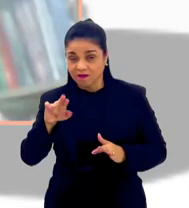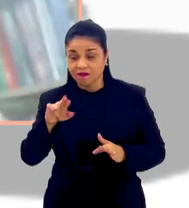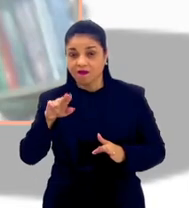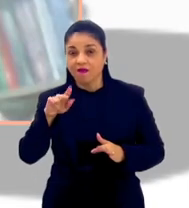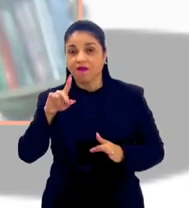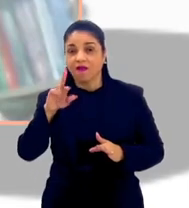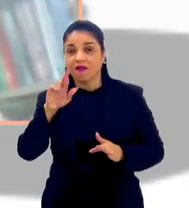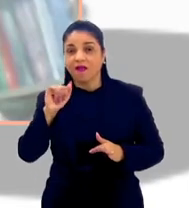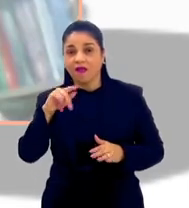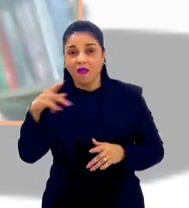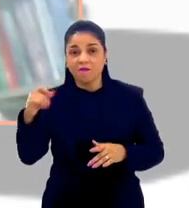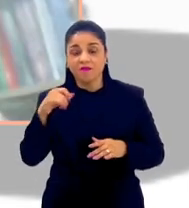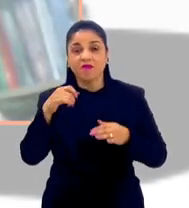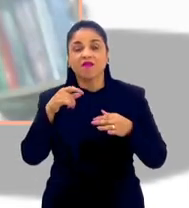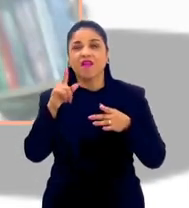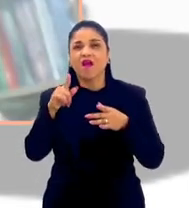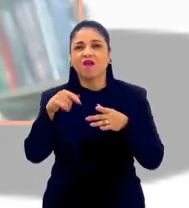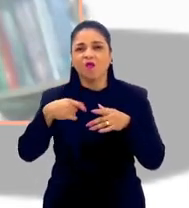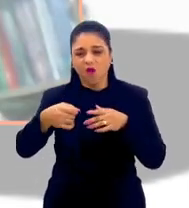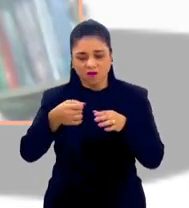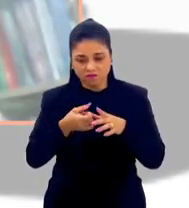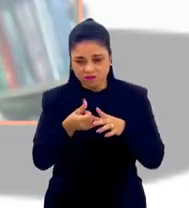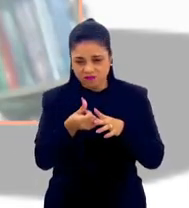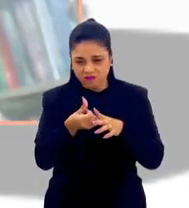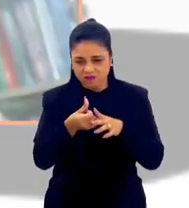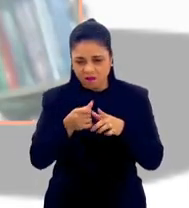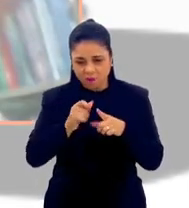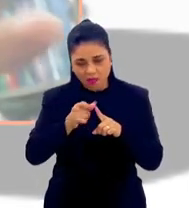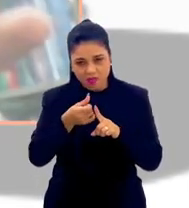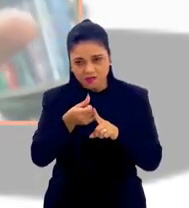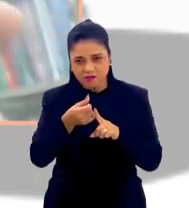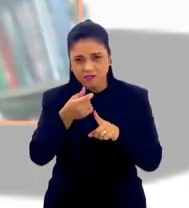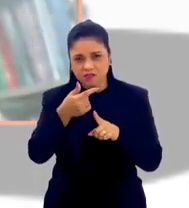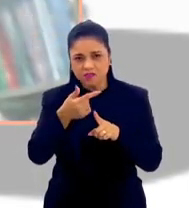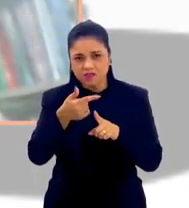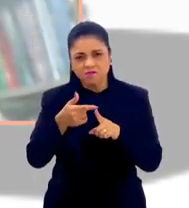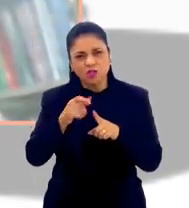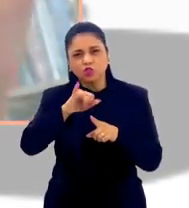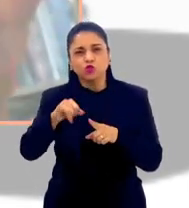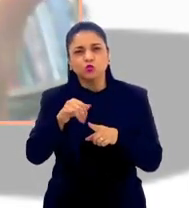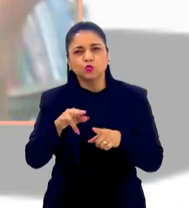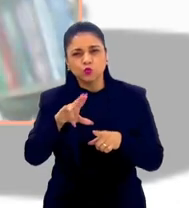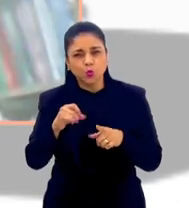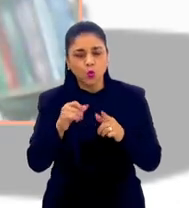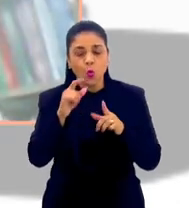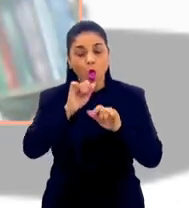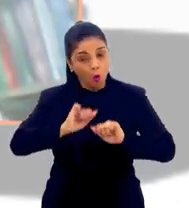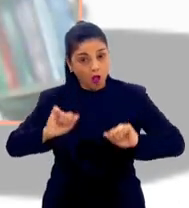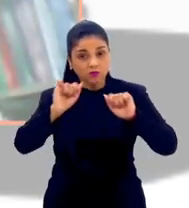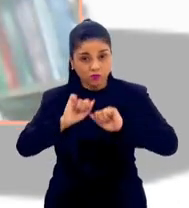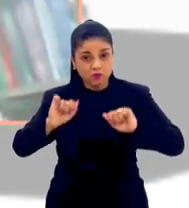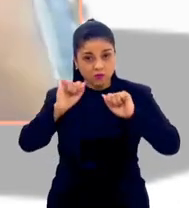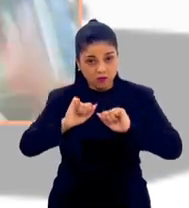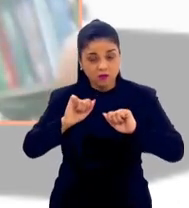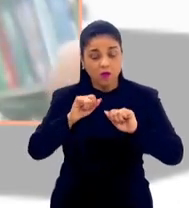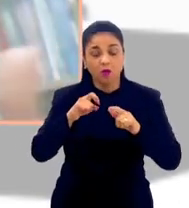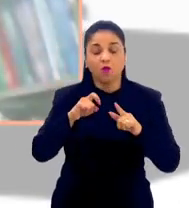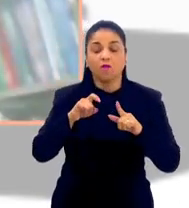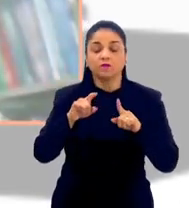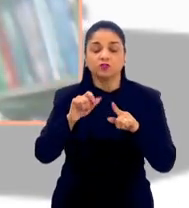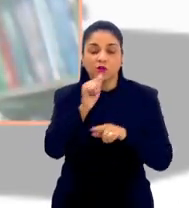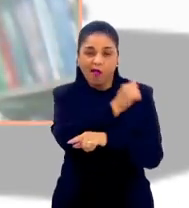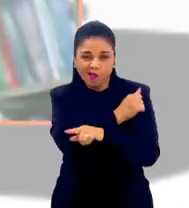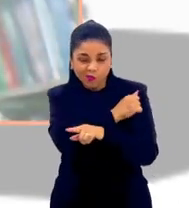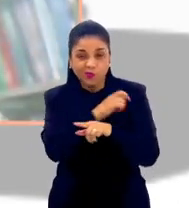esse é um curso que vai sair no segundo semestre, aqui pelo COPEAD, através do Alumni, que é a Associação de Ex-Alunos, eu sou aluna, mas também sou ex